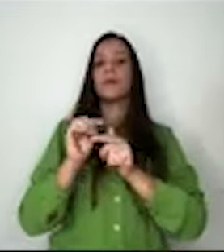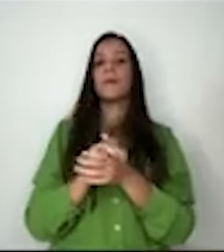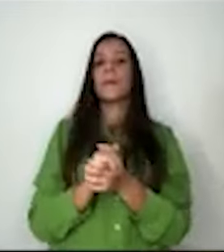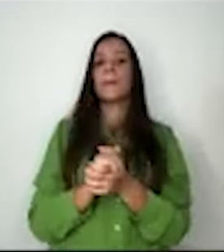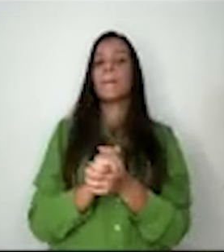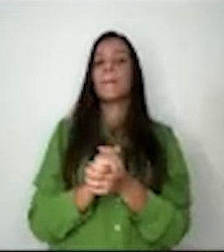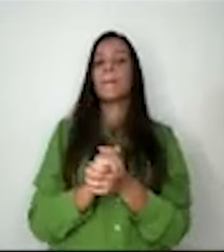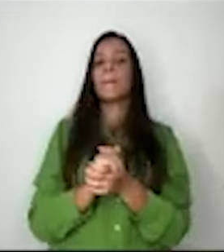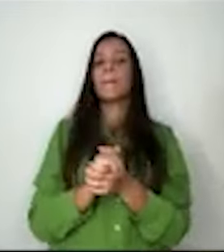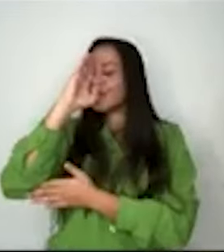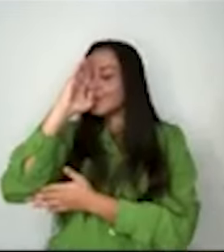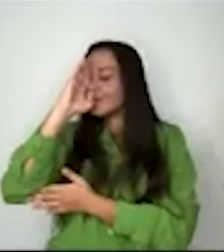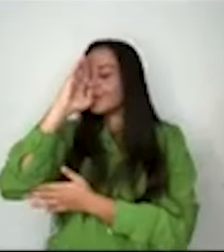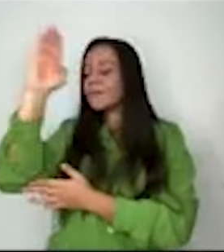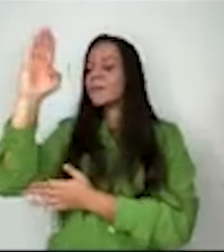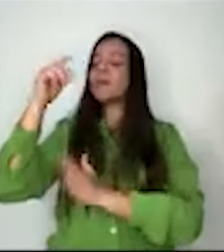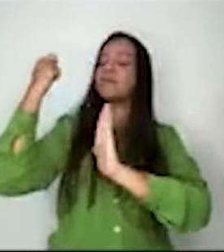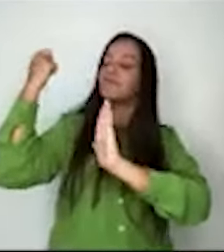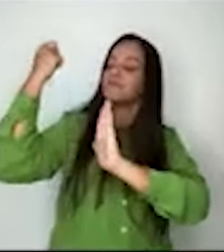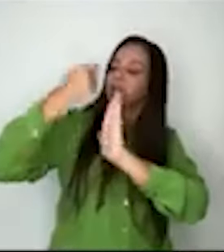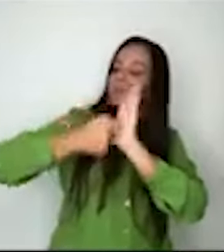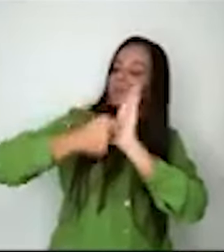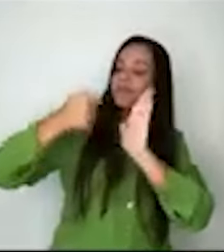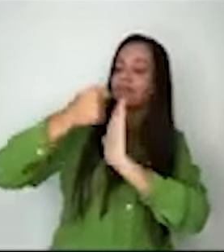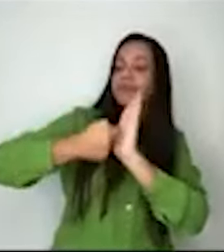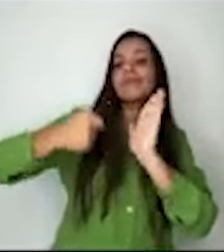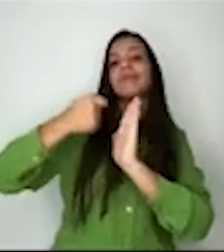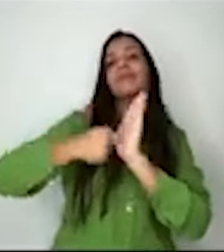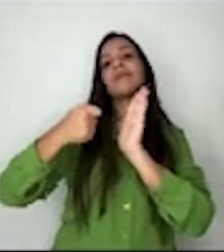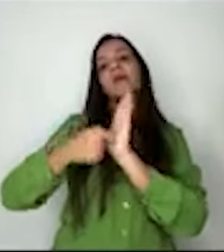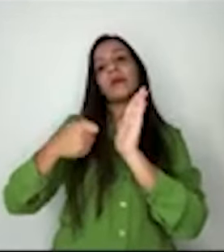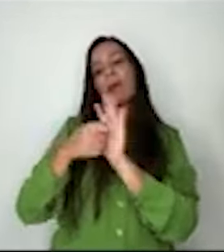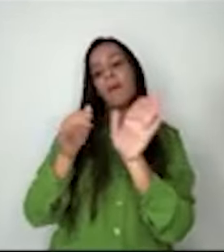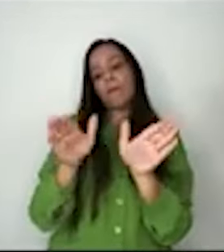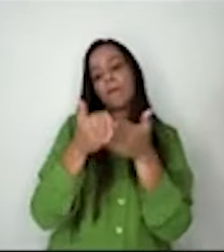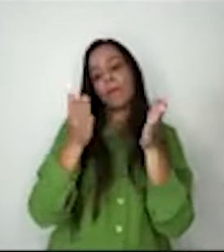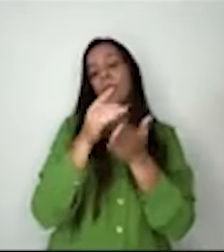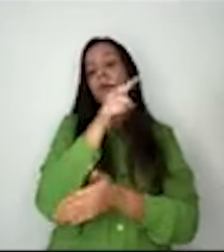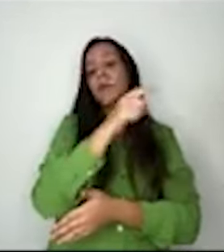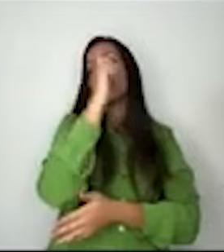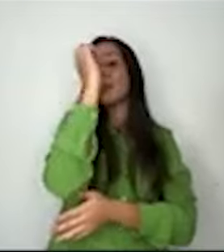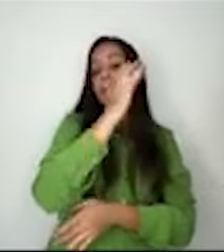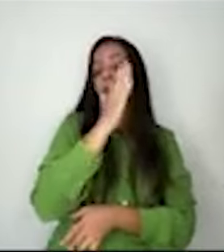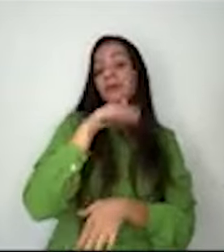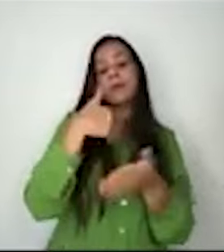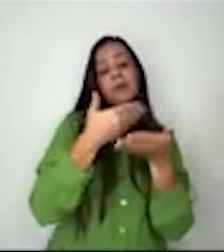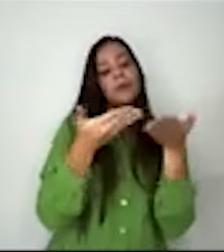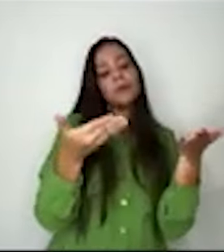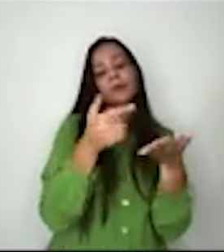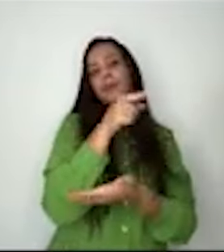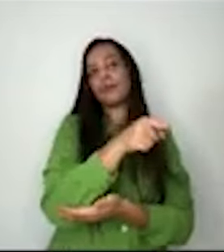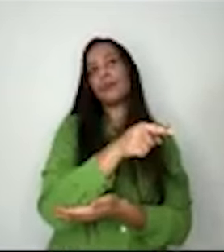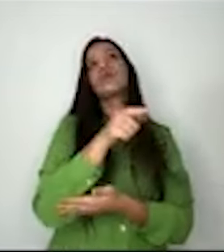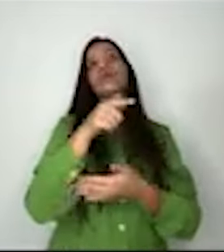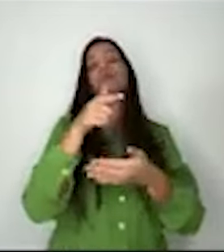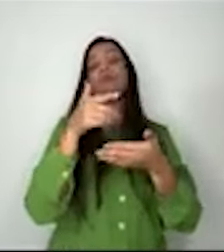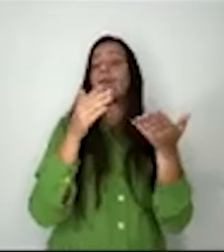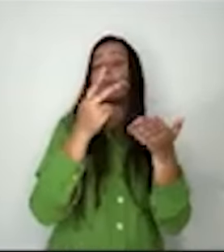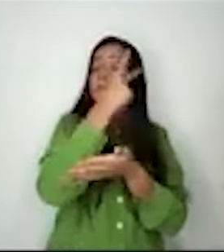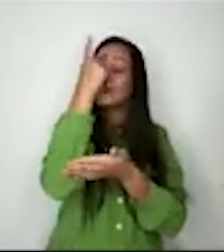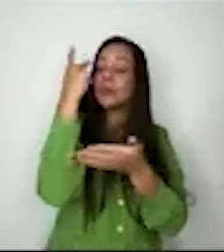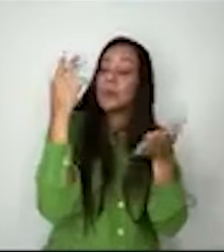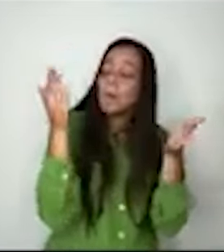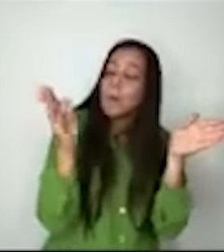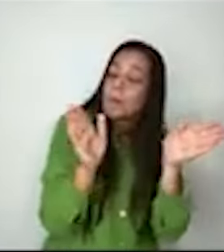enfrentamento à pobreza. Nós ainda temos, num país como o Brasil, situações de pobreza extrema que